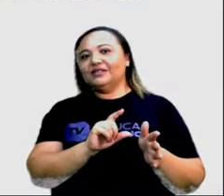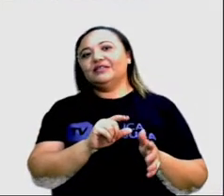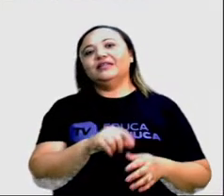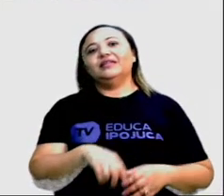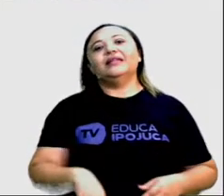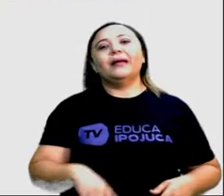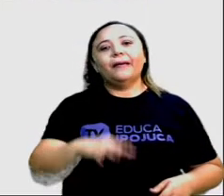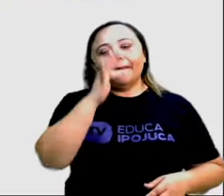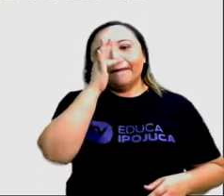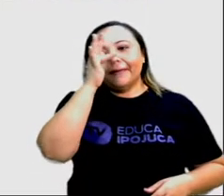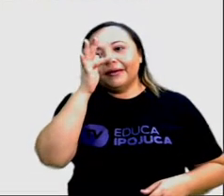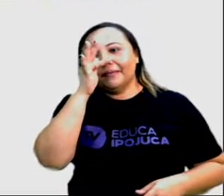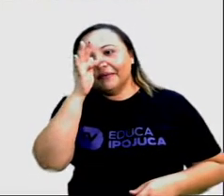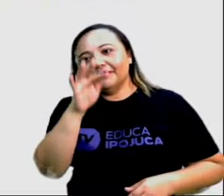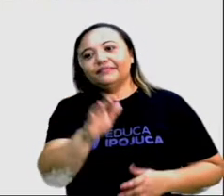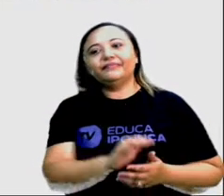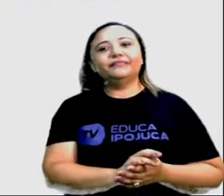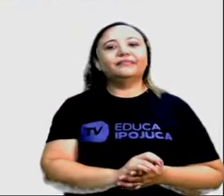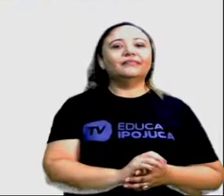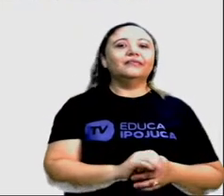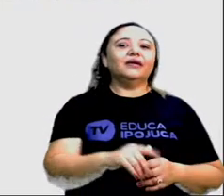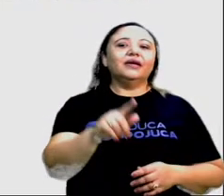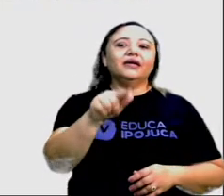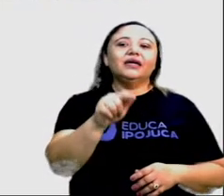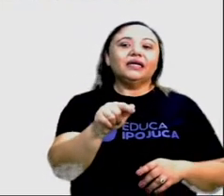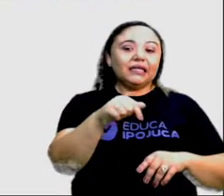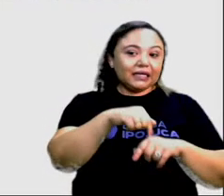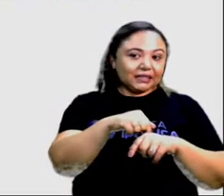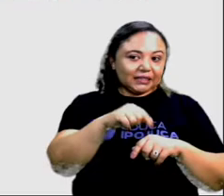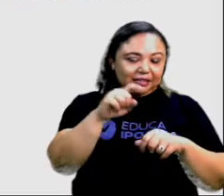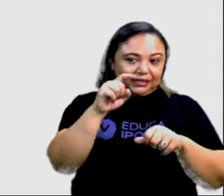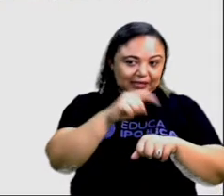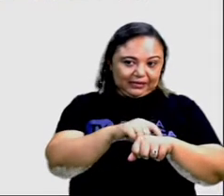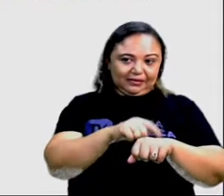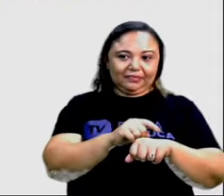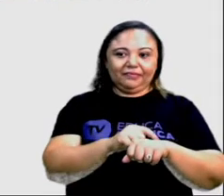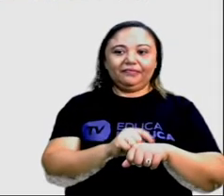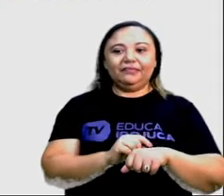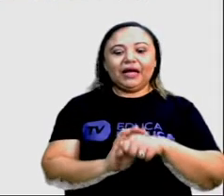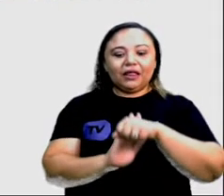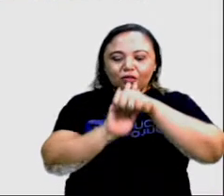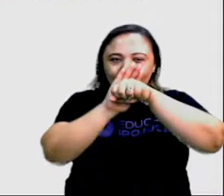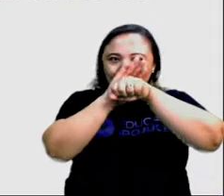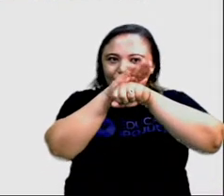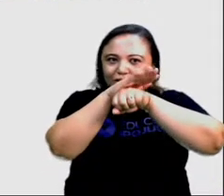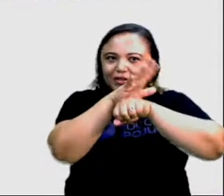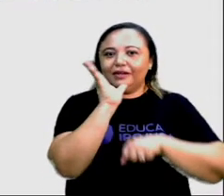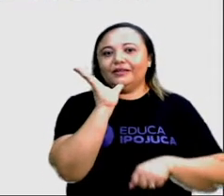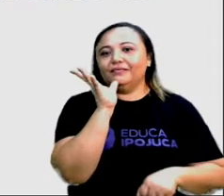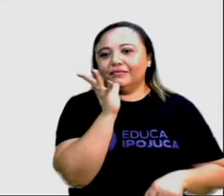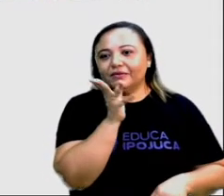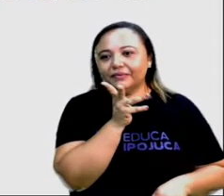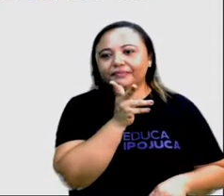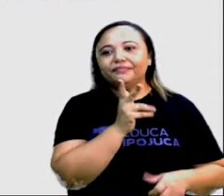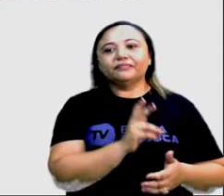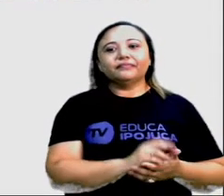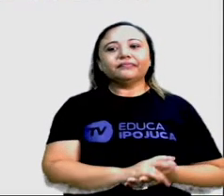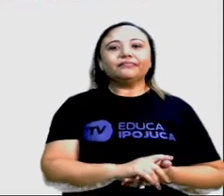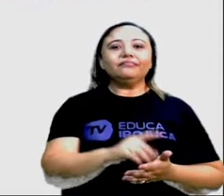noites são mais longas do que os dias e os animais ficam mais ociosos. Alguns chegam a hibernar.